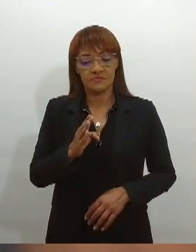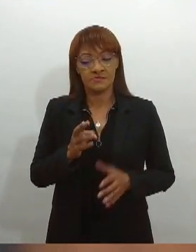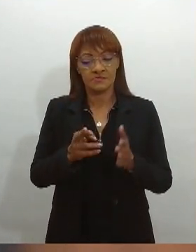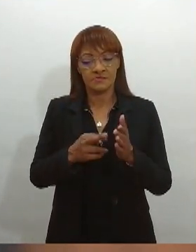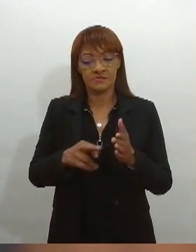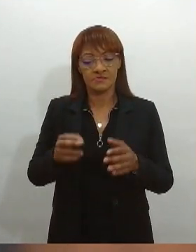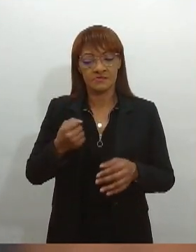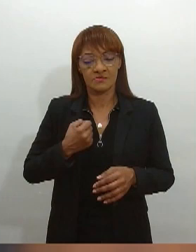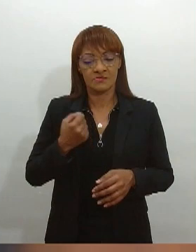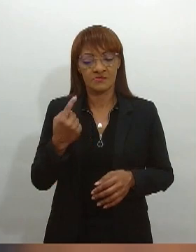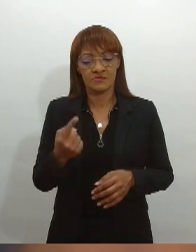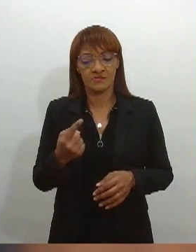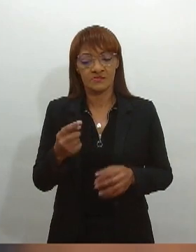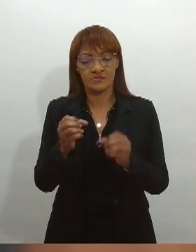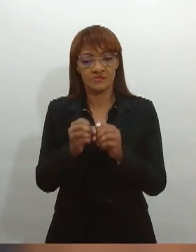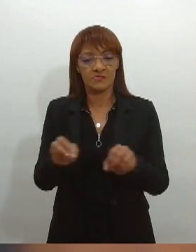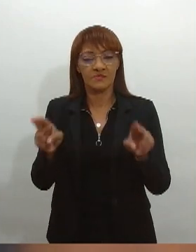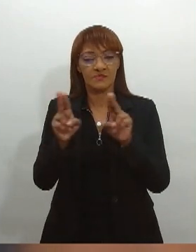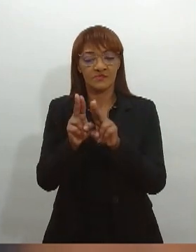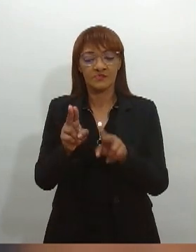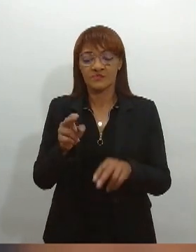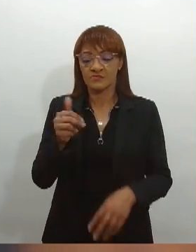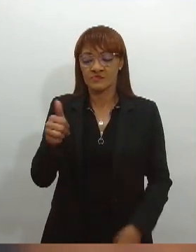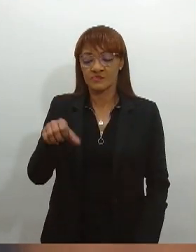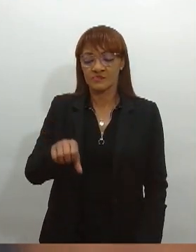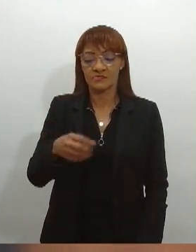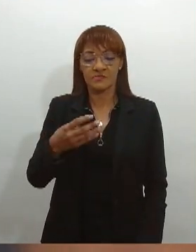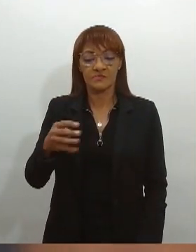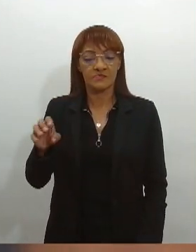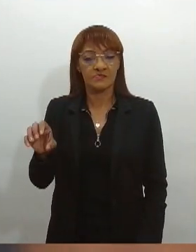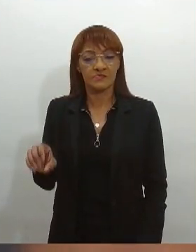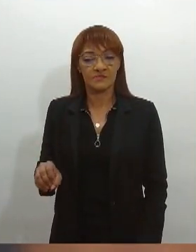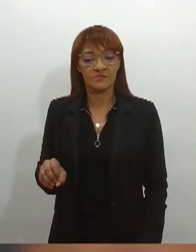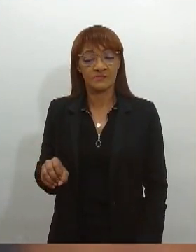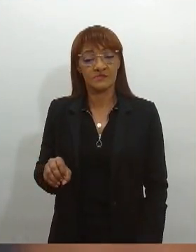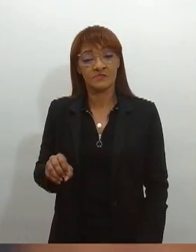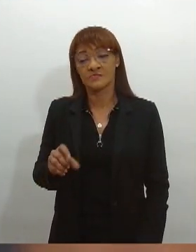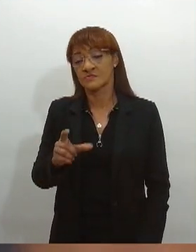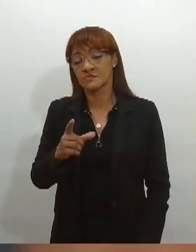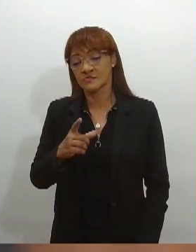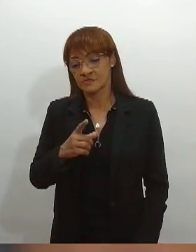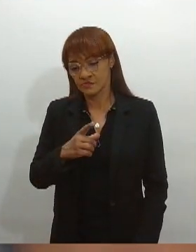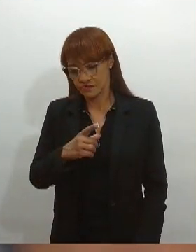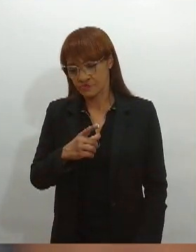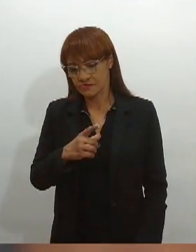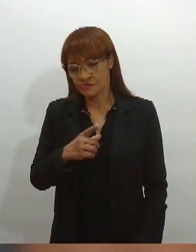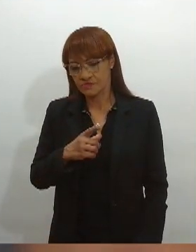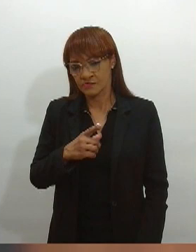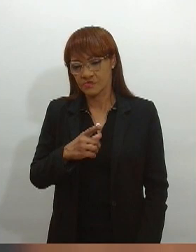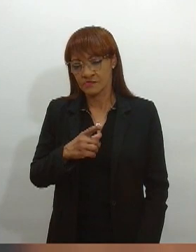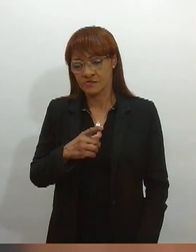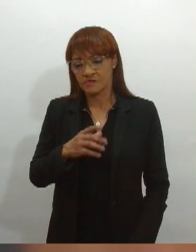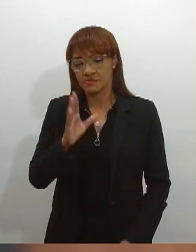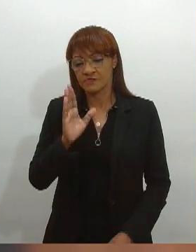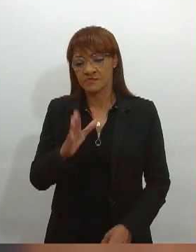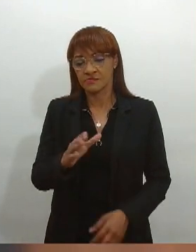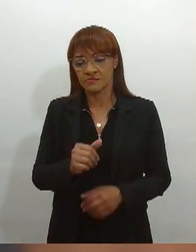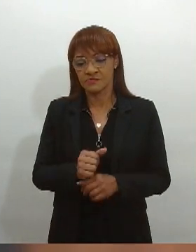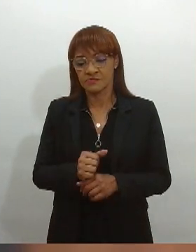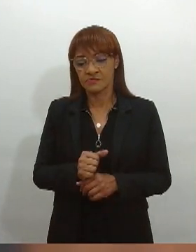1940, que tem lá no seu arcabouço legal um dos princípios